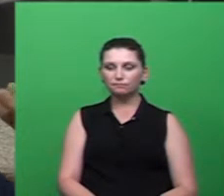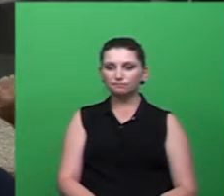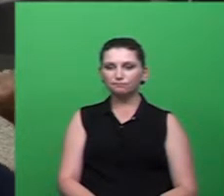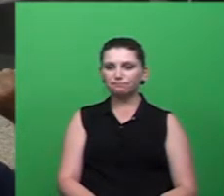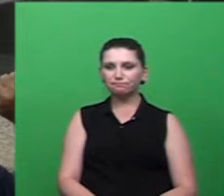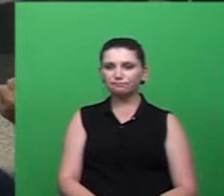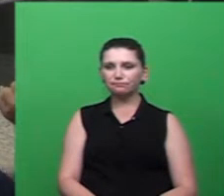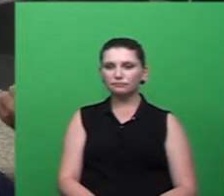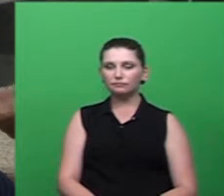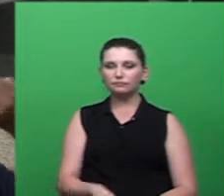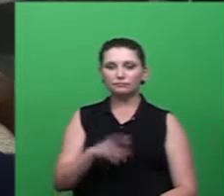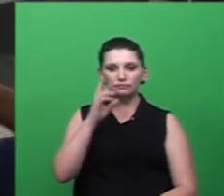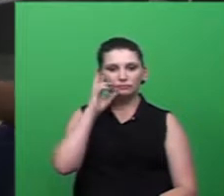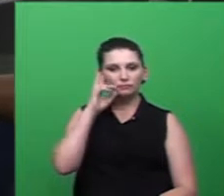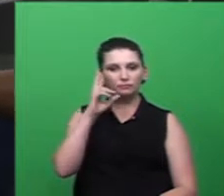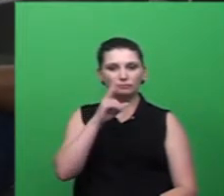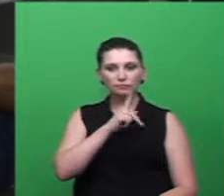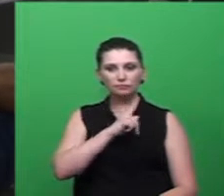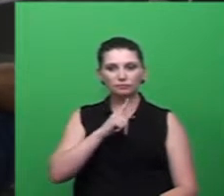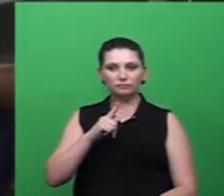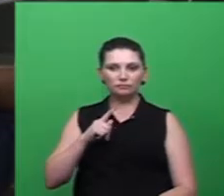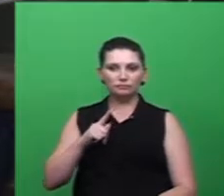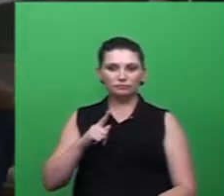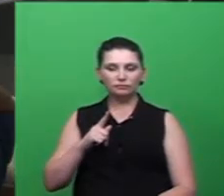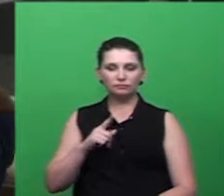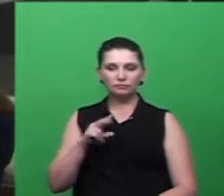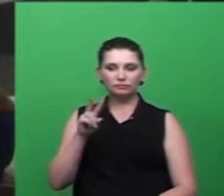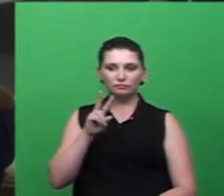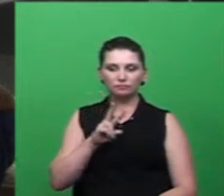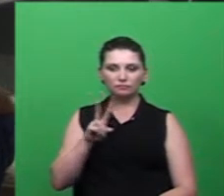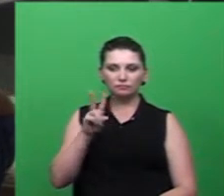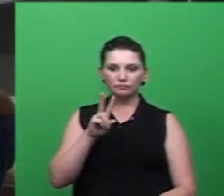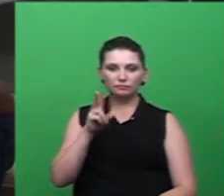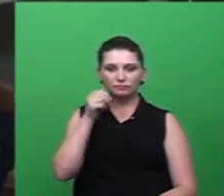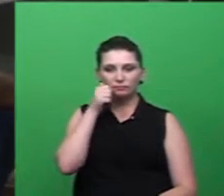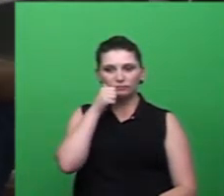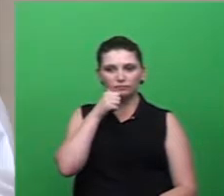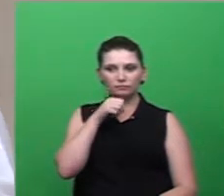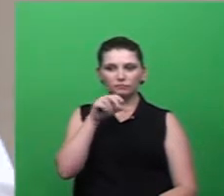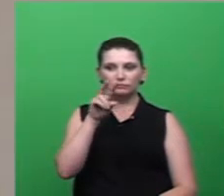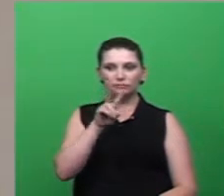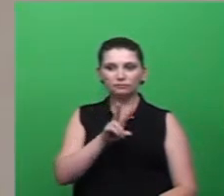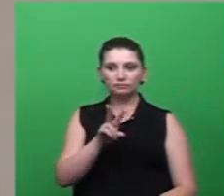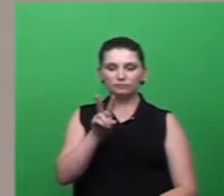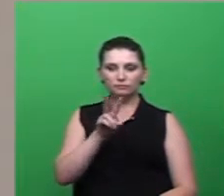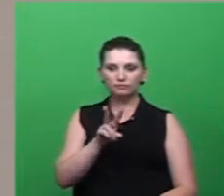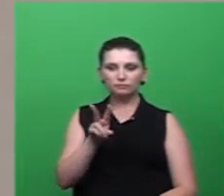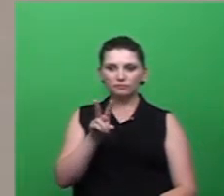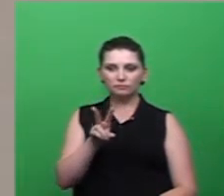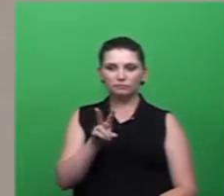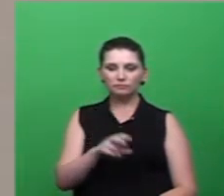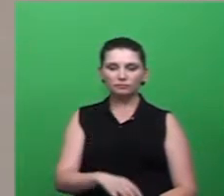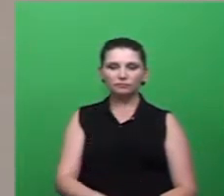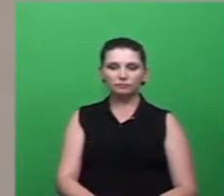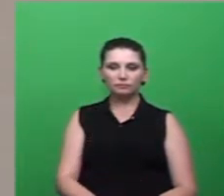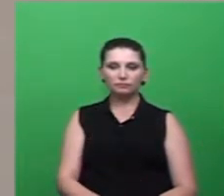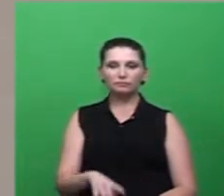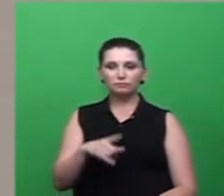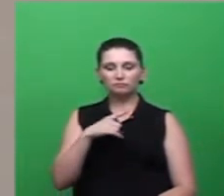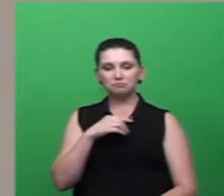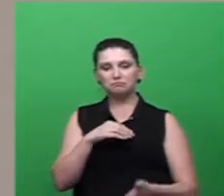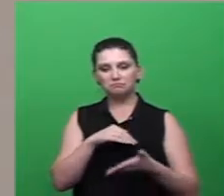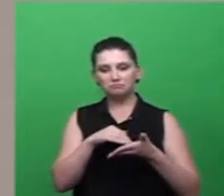senhor presidente vereadores vereadora gostaria de cumprimentar o secretário Vitor